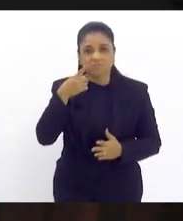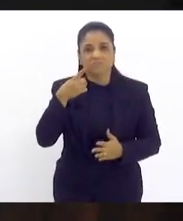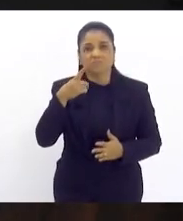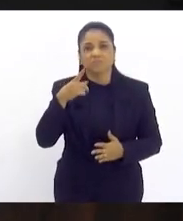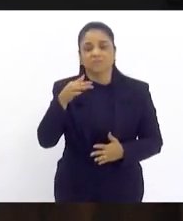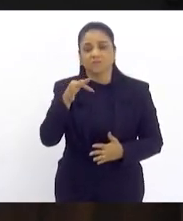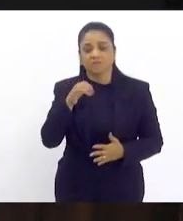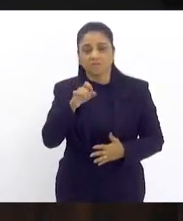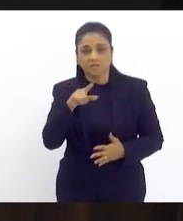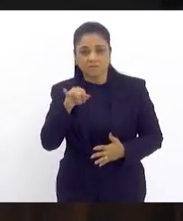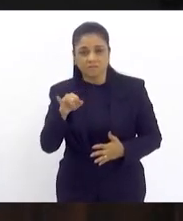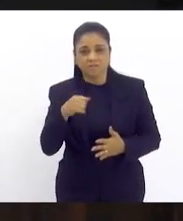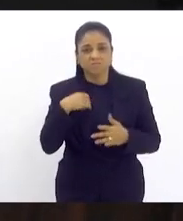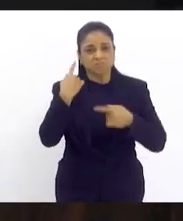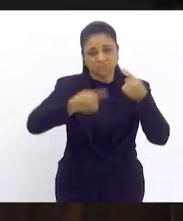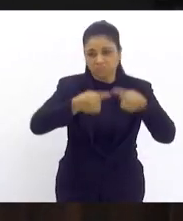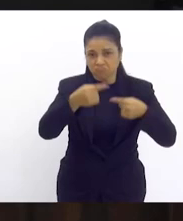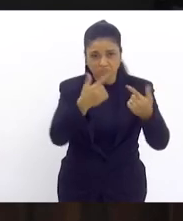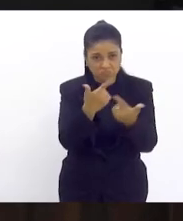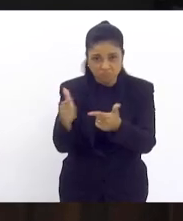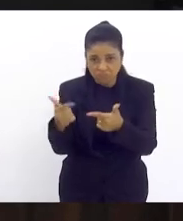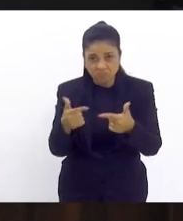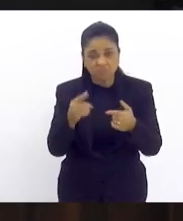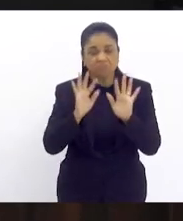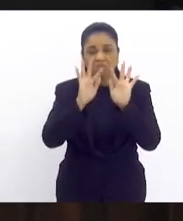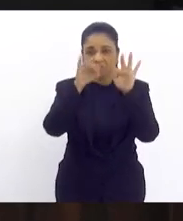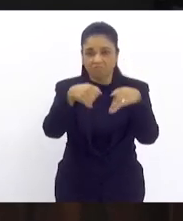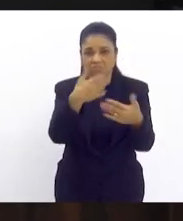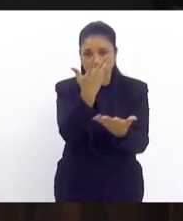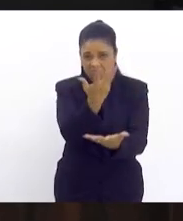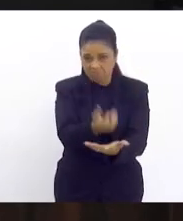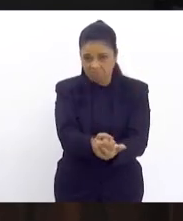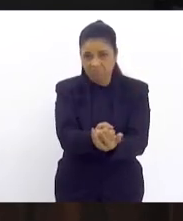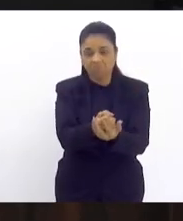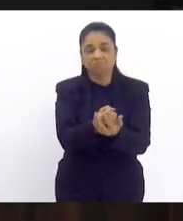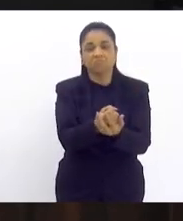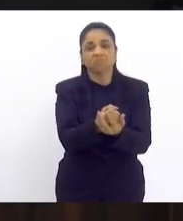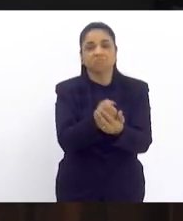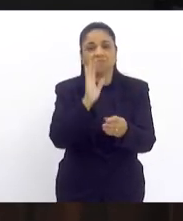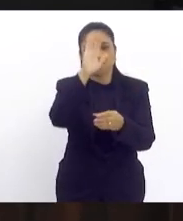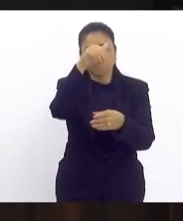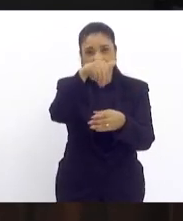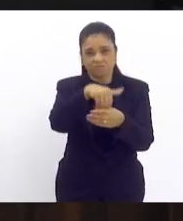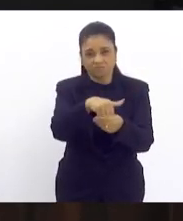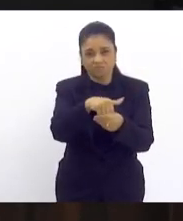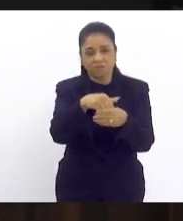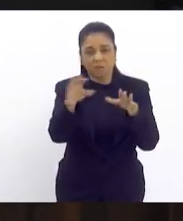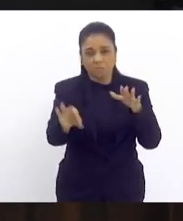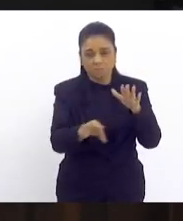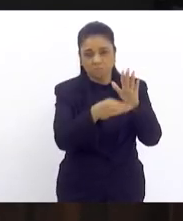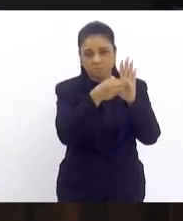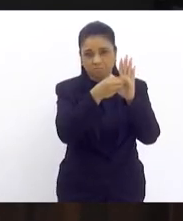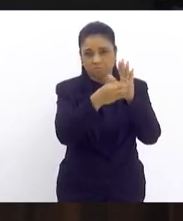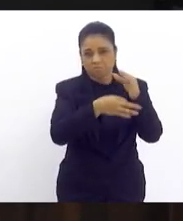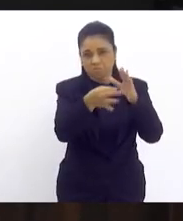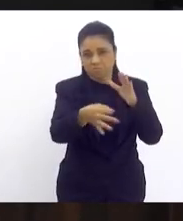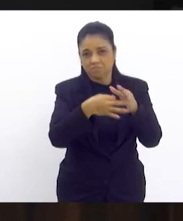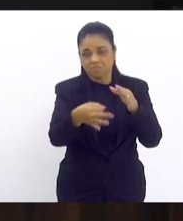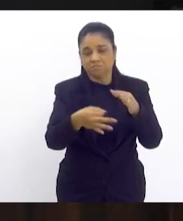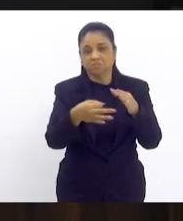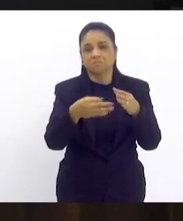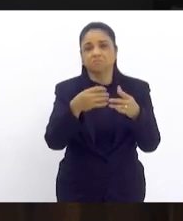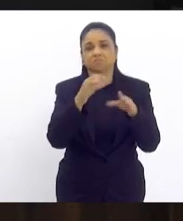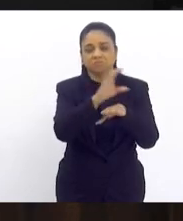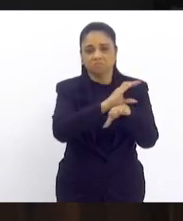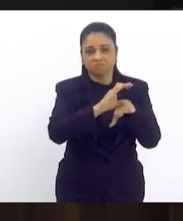Em discussão, não havendo quem queira discutir, encerrada a discussão, em votação, aparecer da Comissão de Indicação Legislativa.